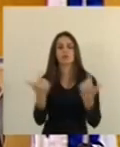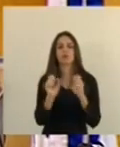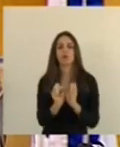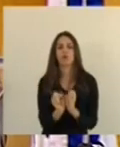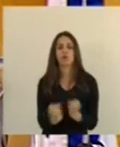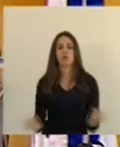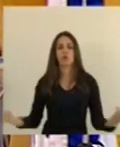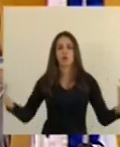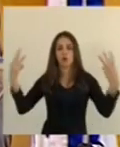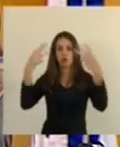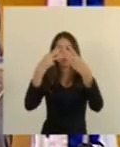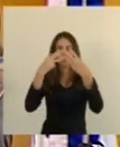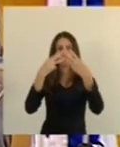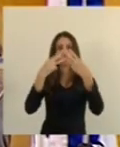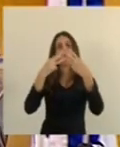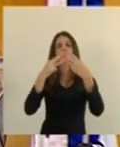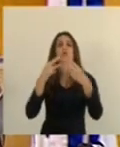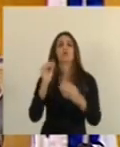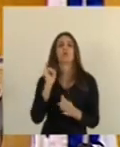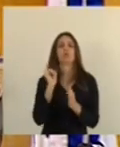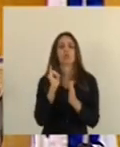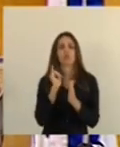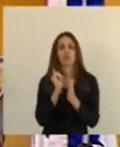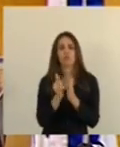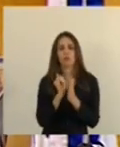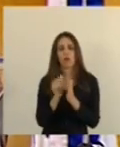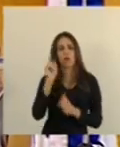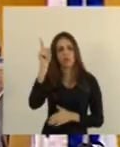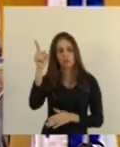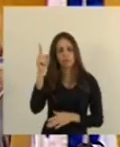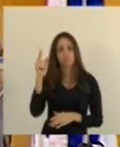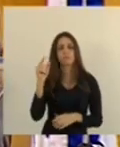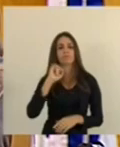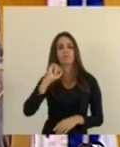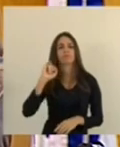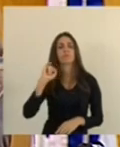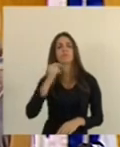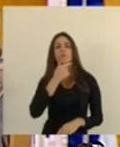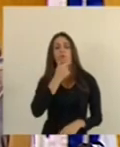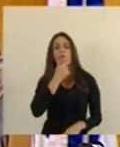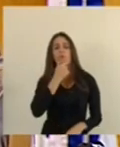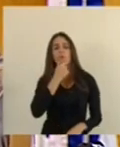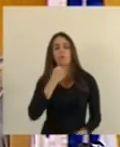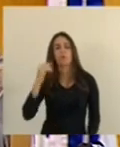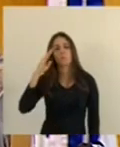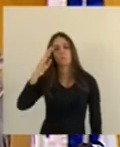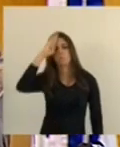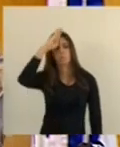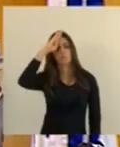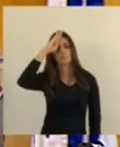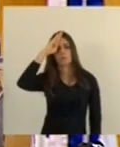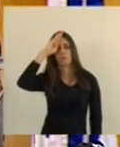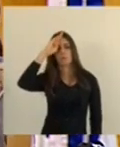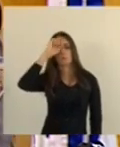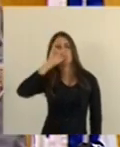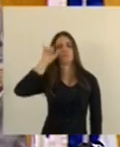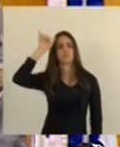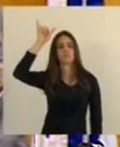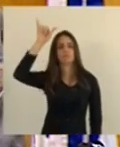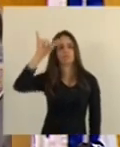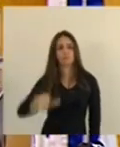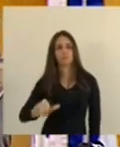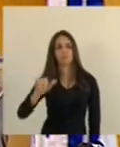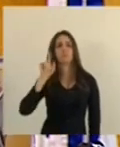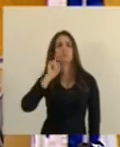em Nova York Jair Bolsonaro presidente do Brasil desembarcou em Nova York ontem como era de se